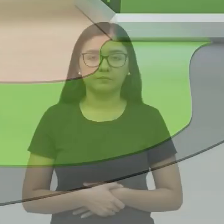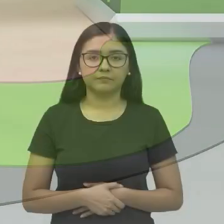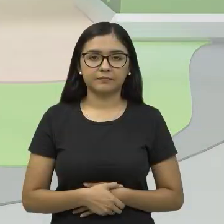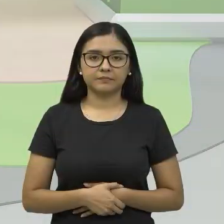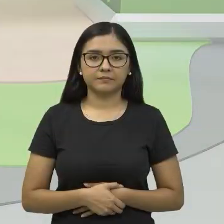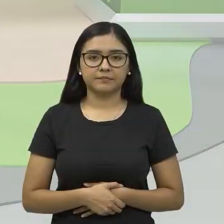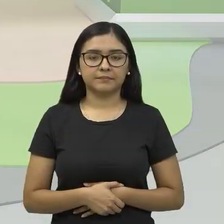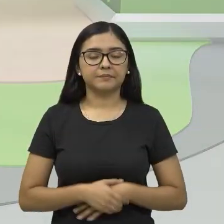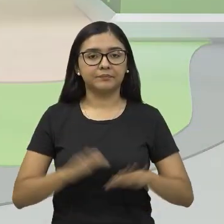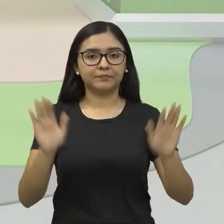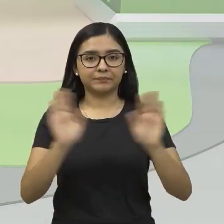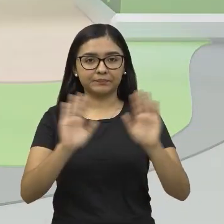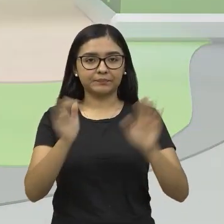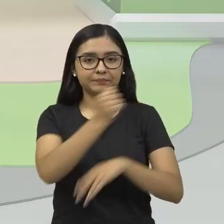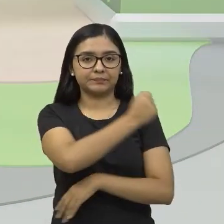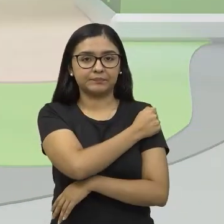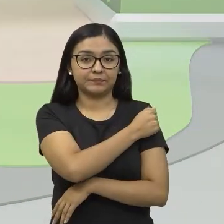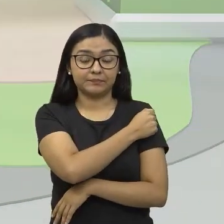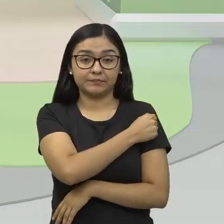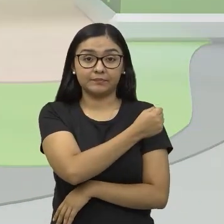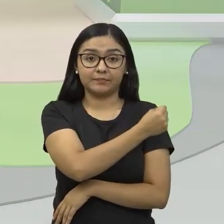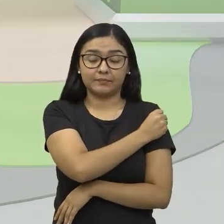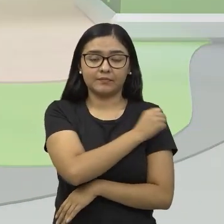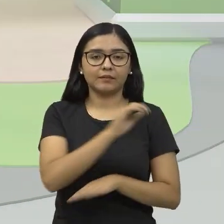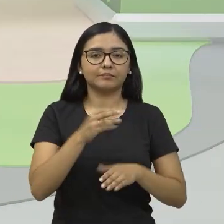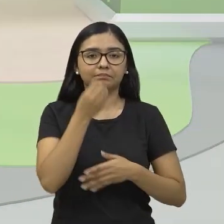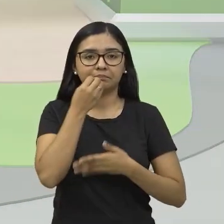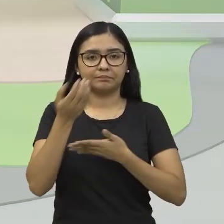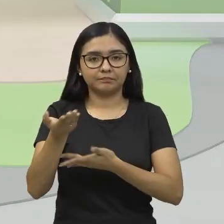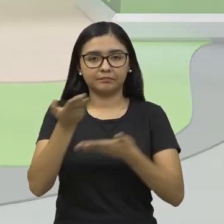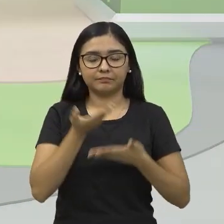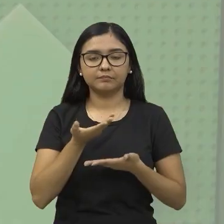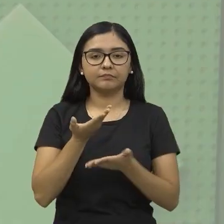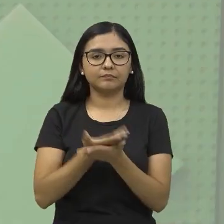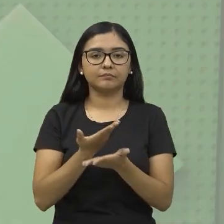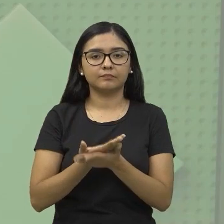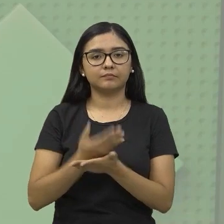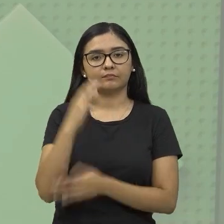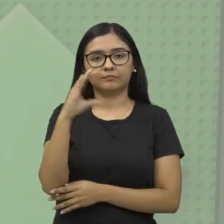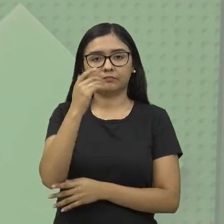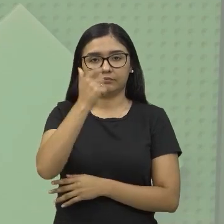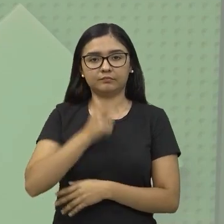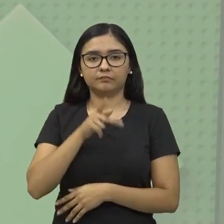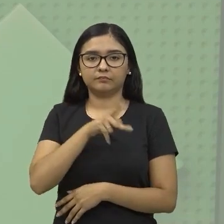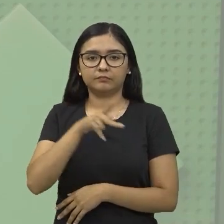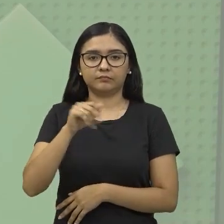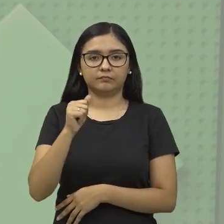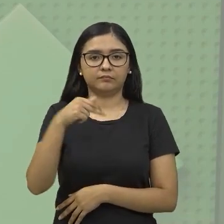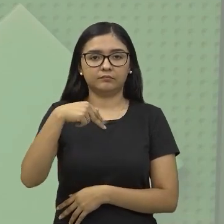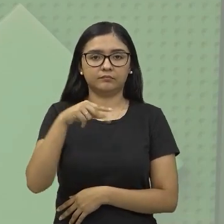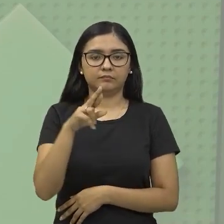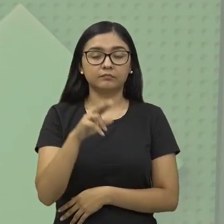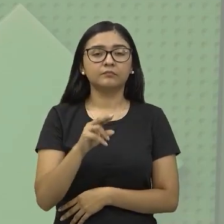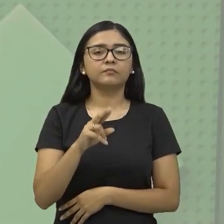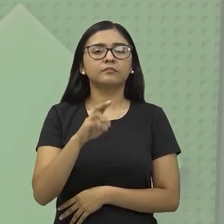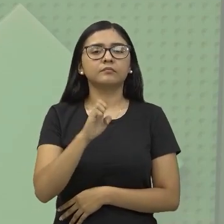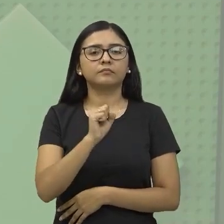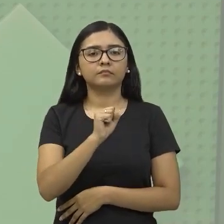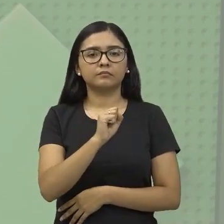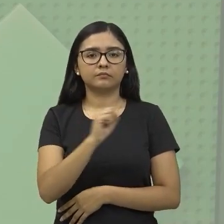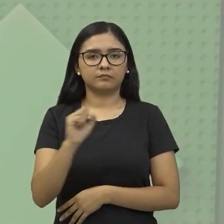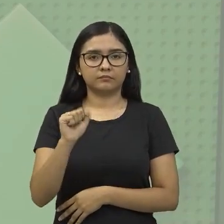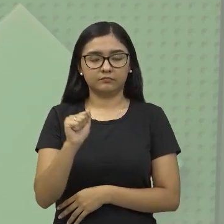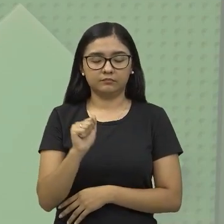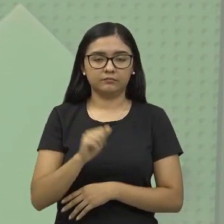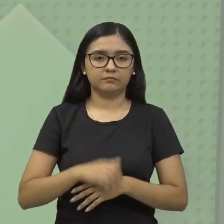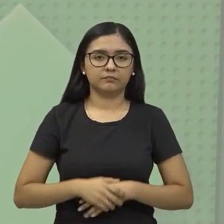Olá, alunos do oitavo ano, sejam muito bem-vindos a mais uma aula de ciências. Eu sou a professora Andressa Primavera, de Ciências para o